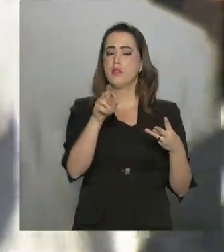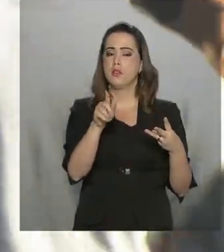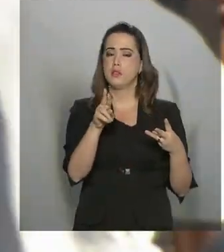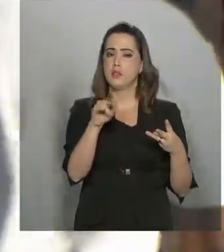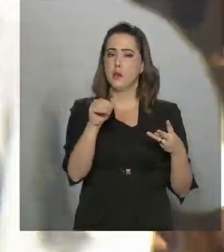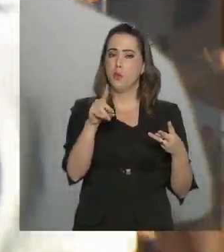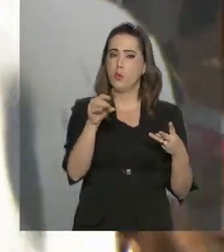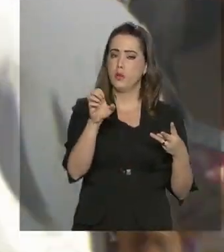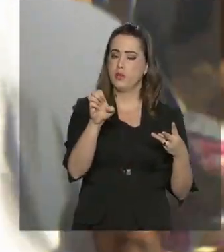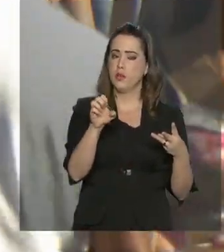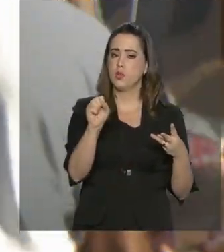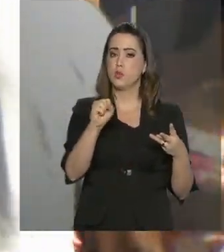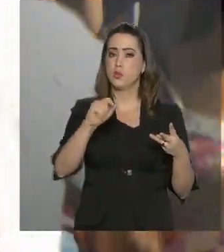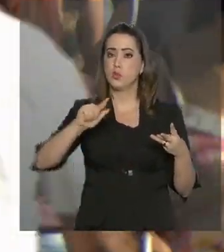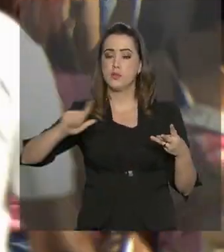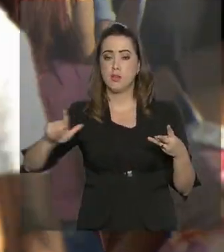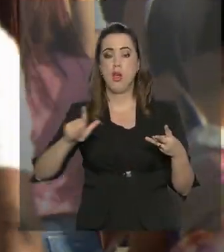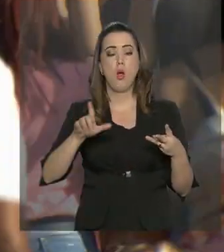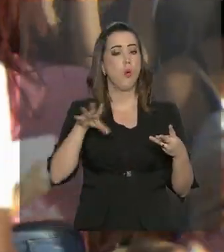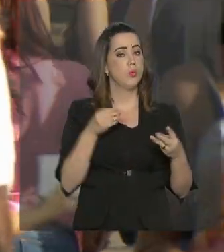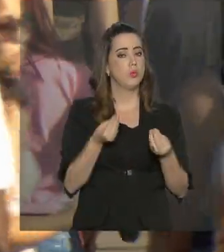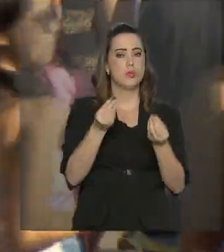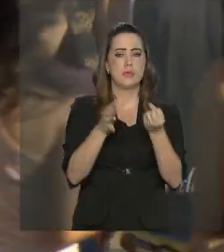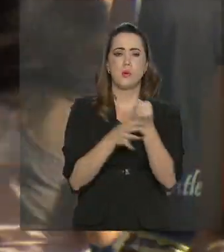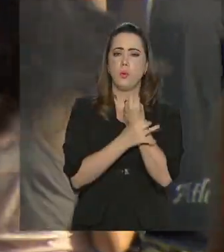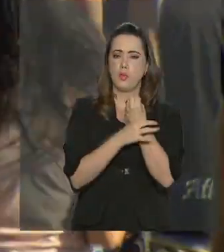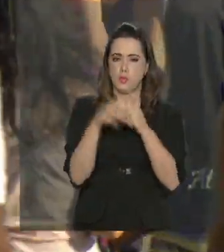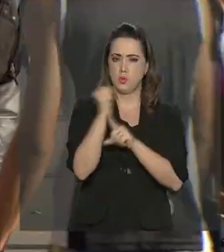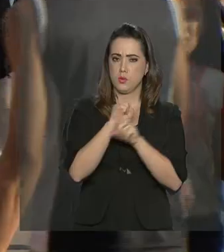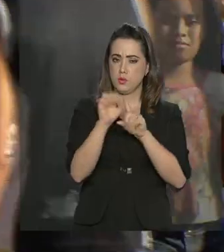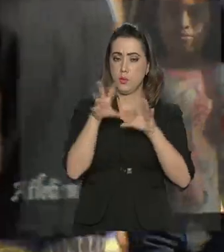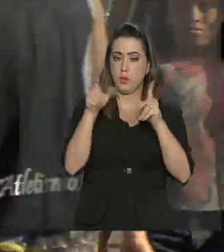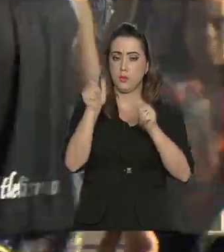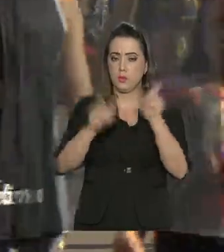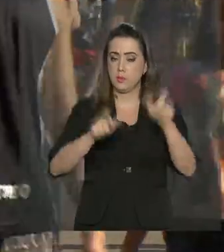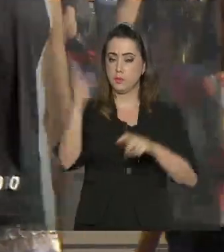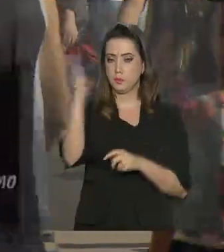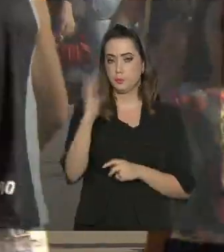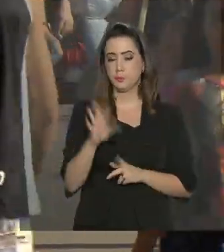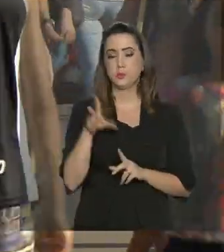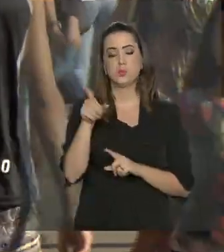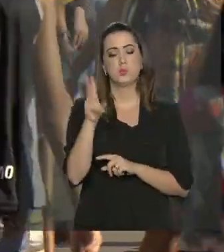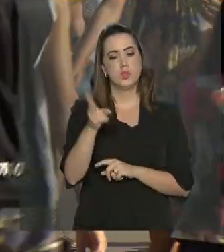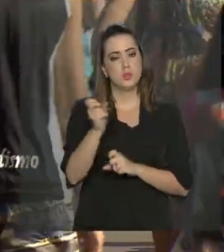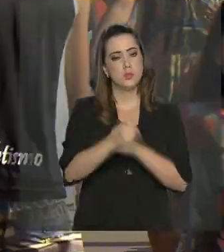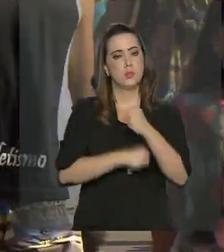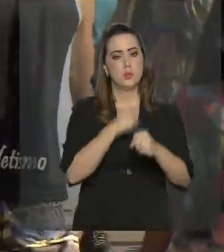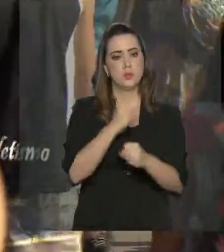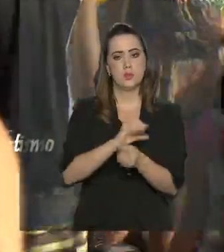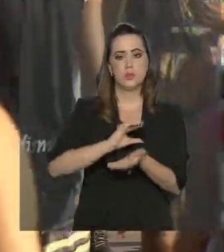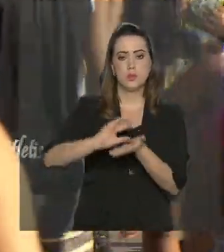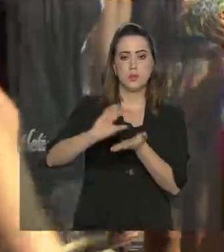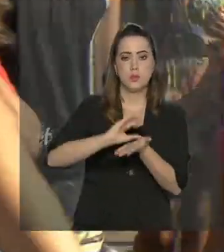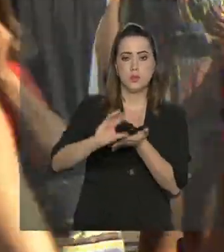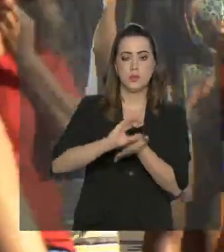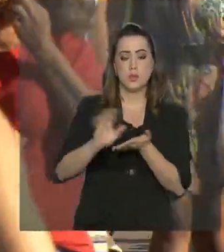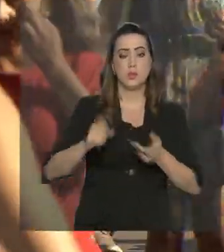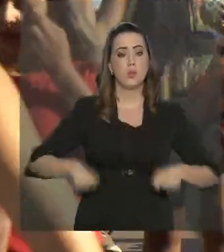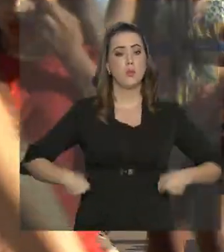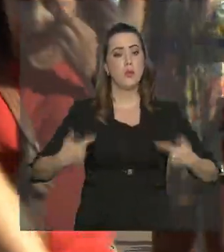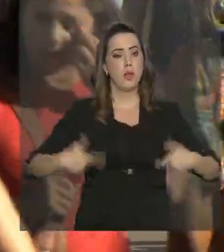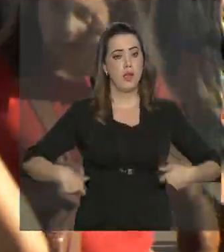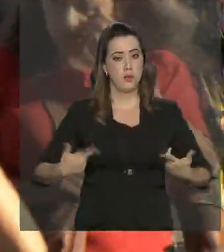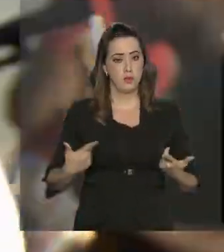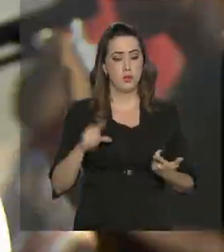deve ser assegurada a todos os cidadãos brasileiros. Todo ano, o governo destina orçamento para cobrir os gastos da